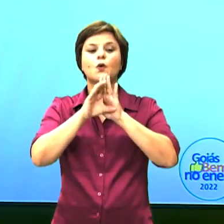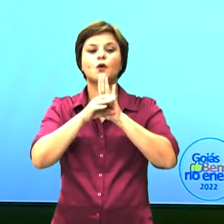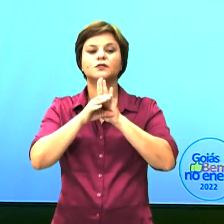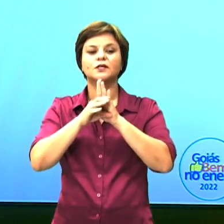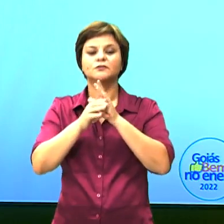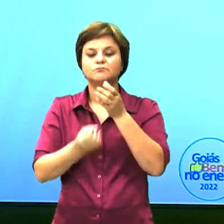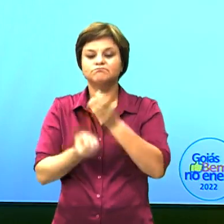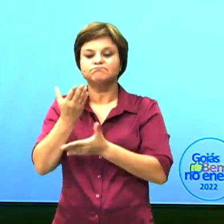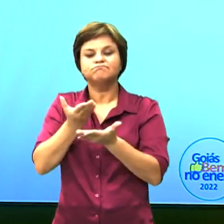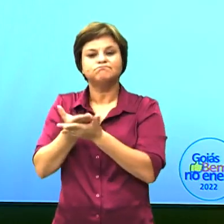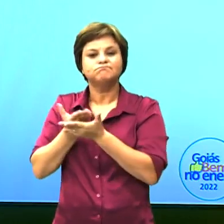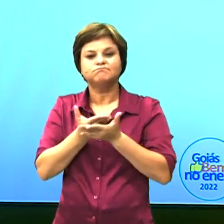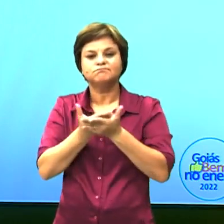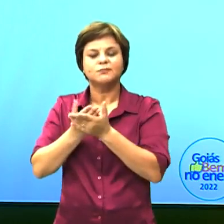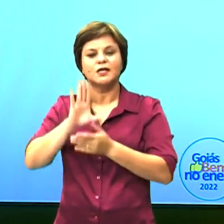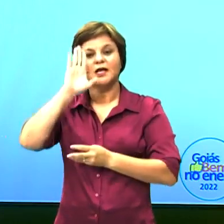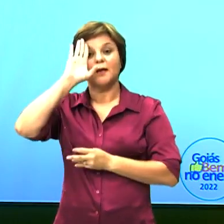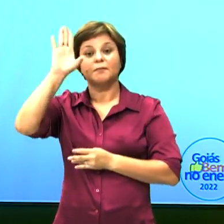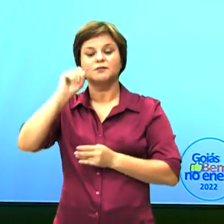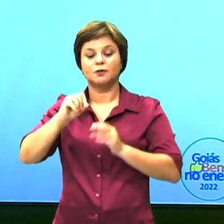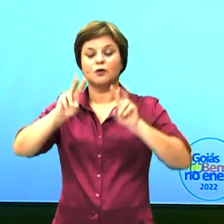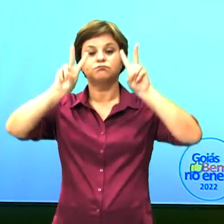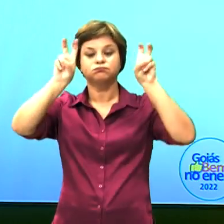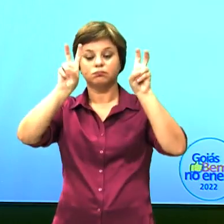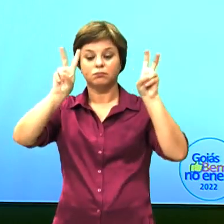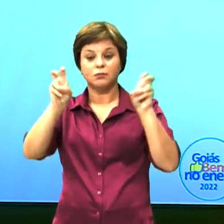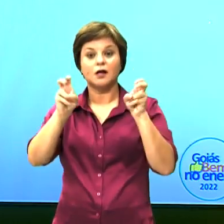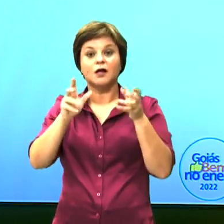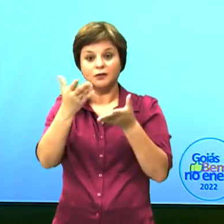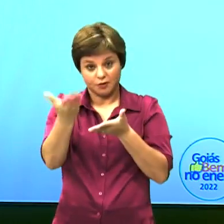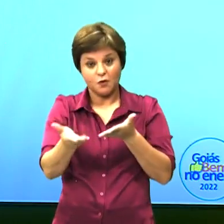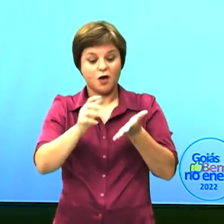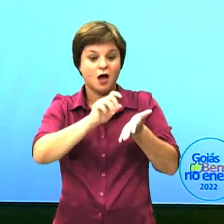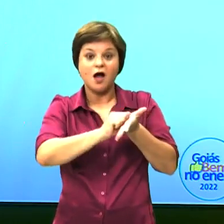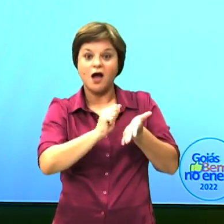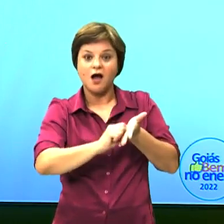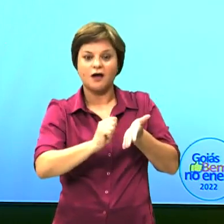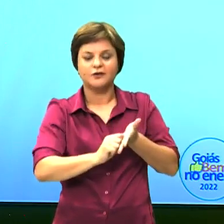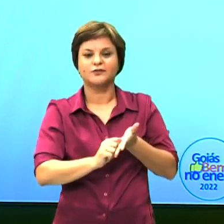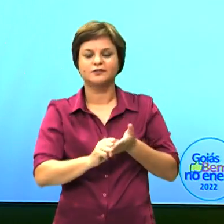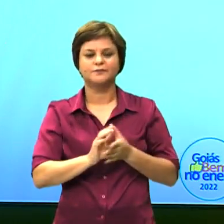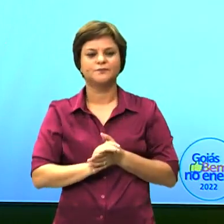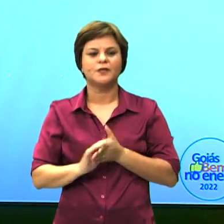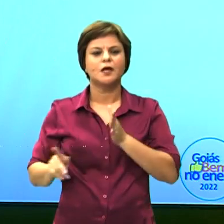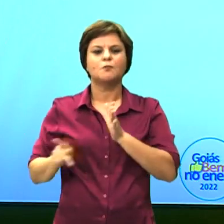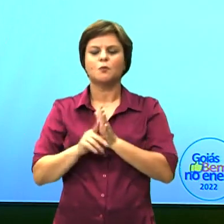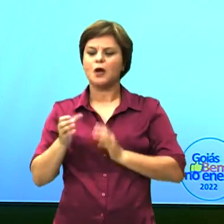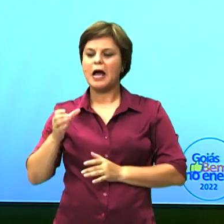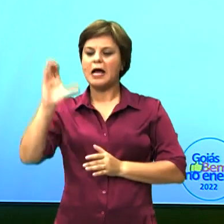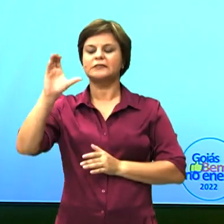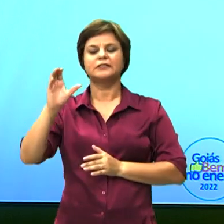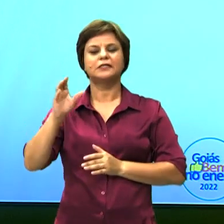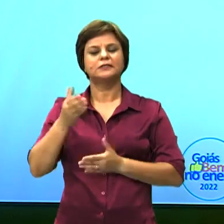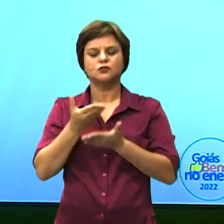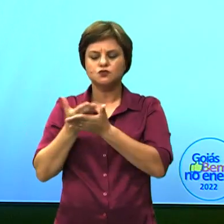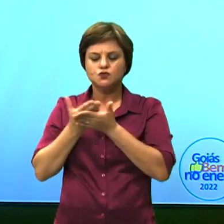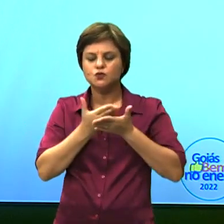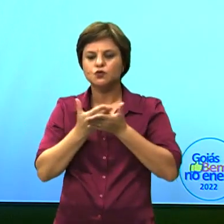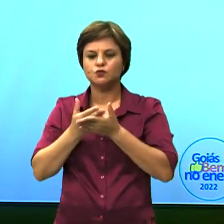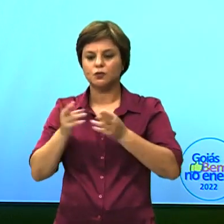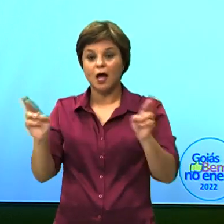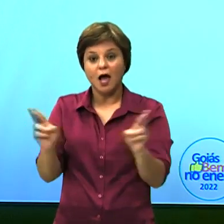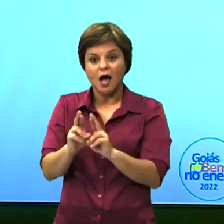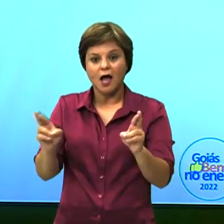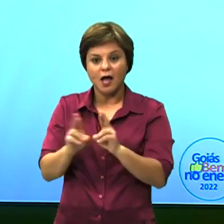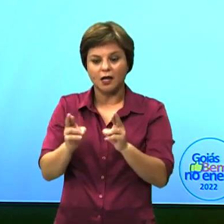ecologia e seus principais temas. Anote, ecologia é a ciência que estuda as relações dos seres